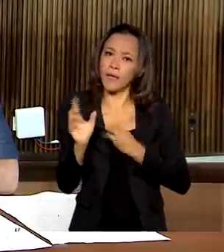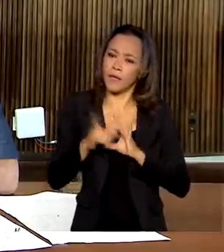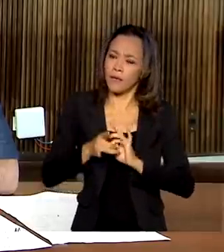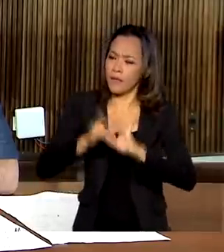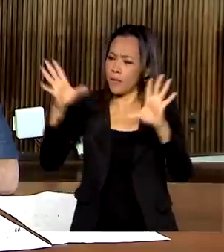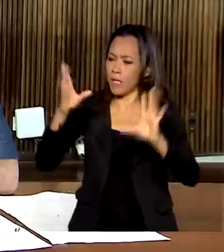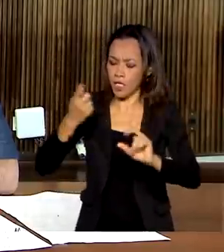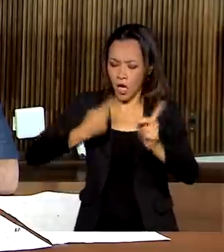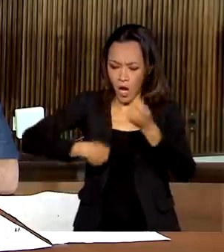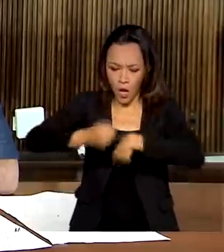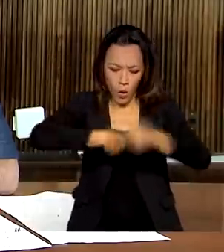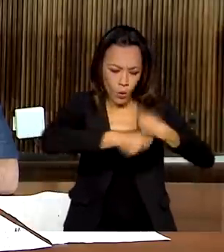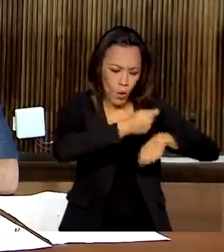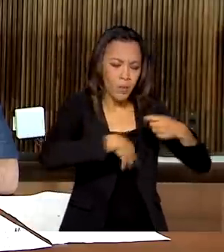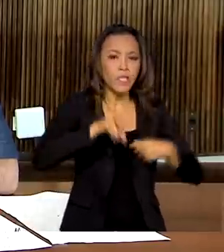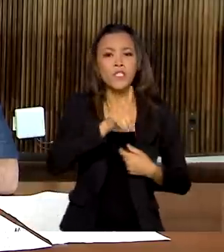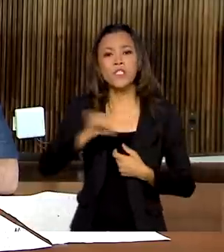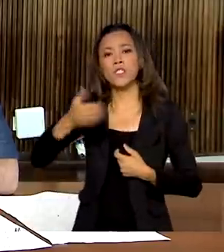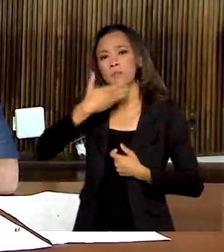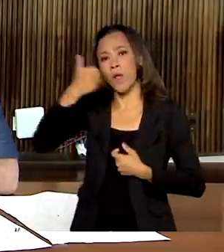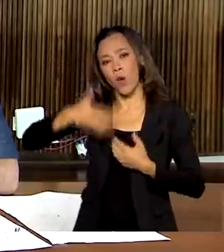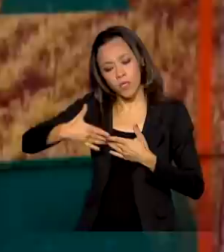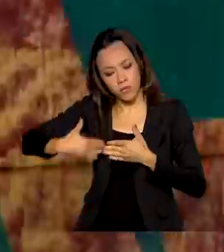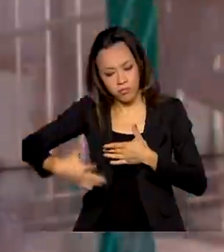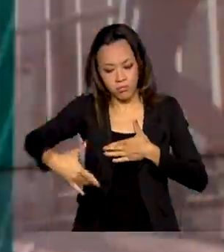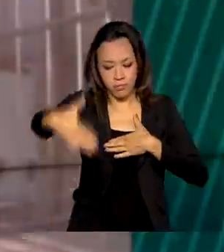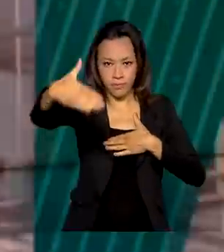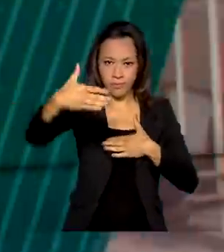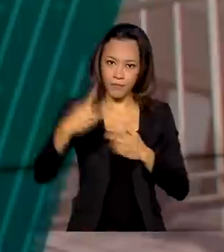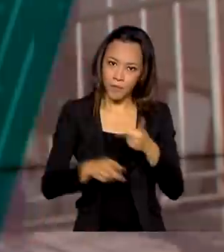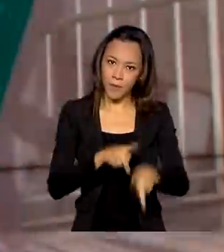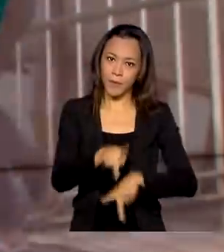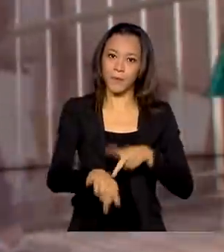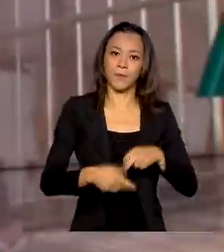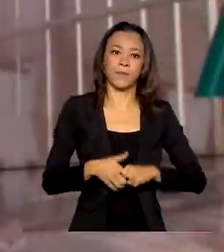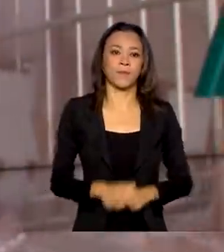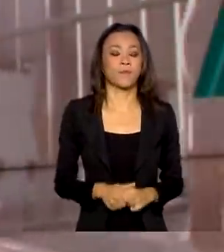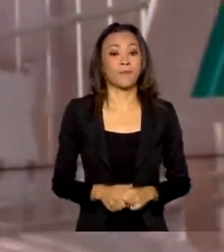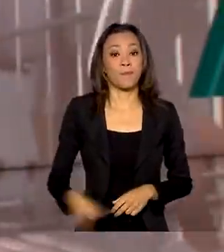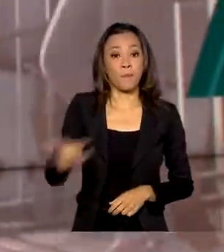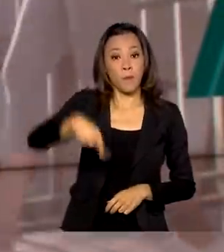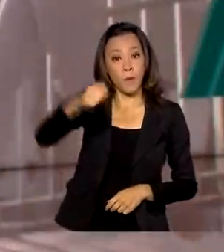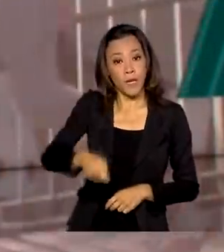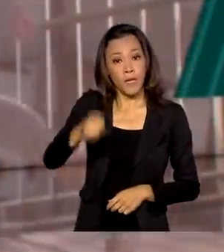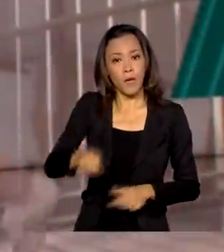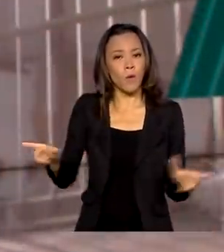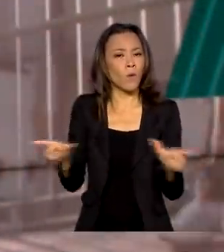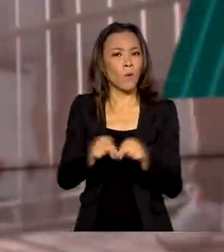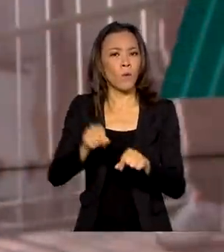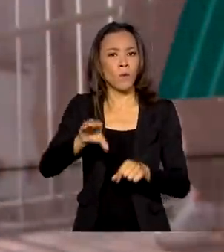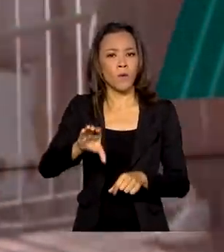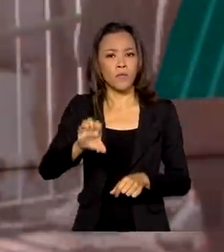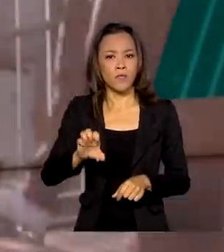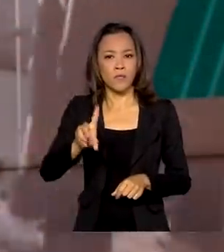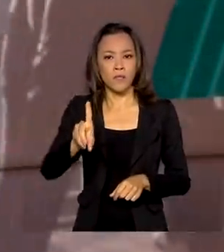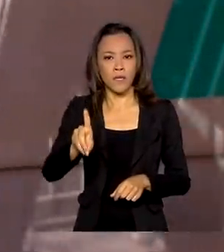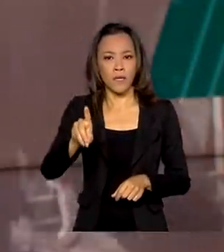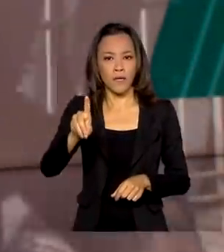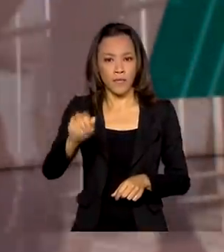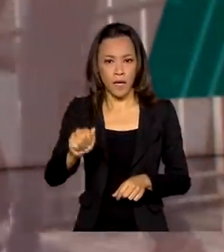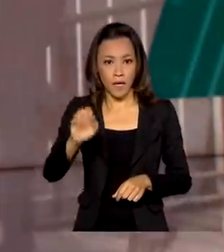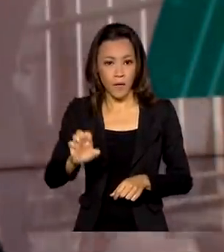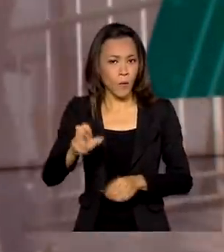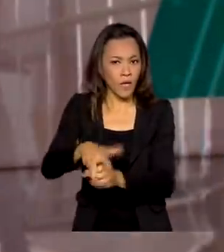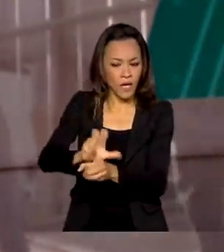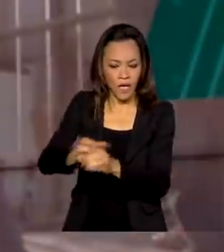econômica e dias melhores ao nosso povo. O leilão da CEDAE, a Companhia de Água e Esgoto do Rio de Janeiro,